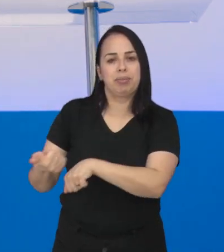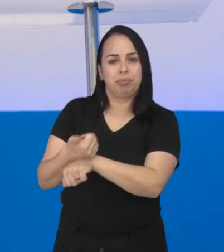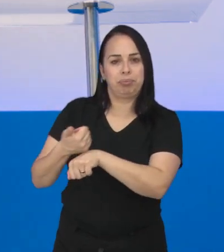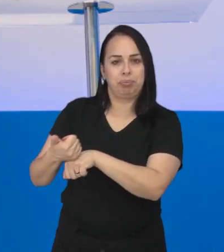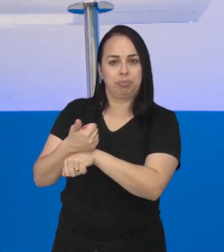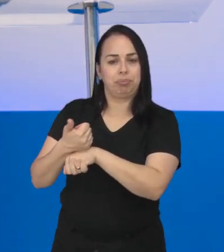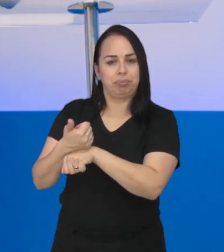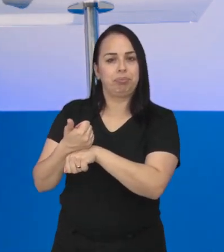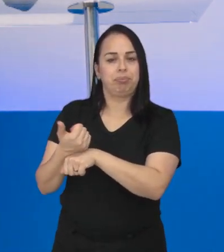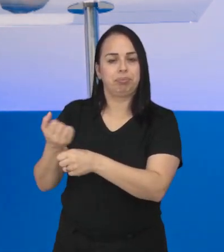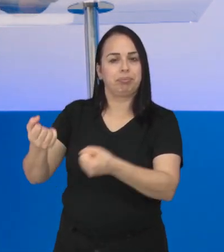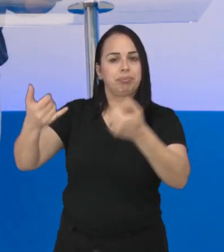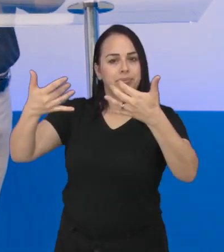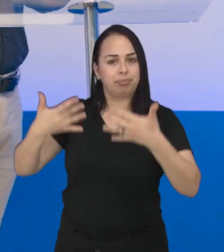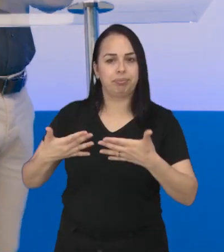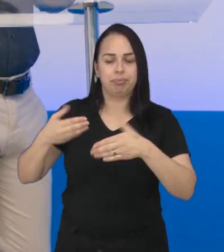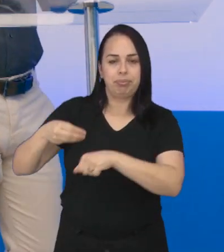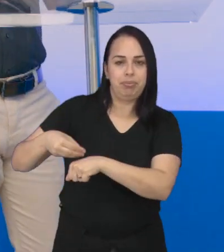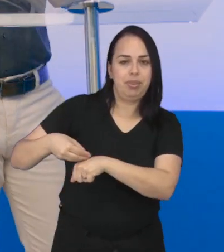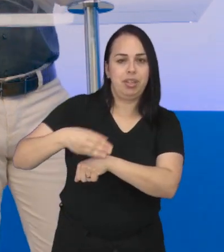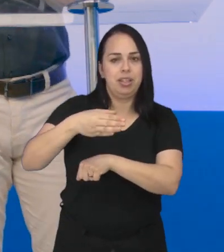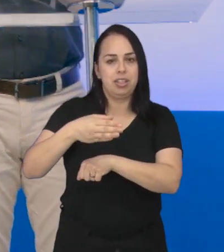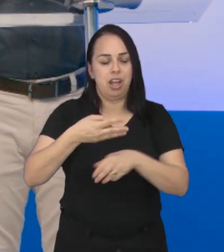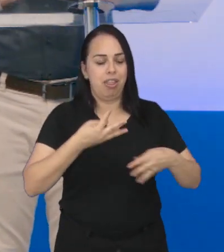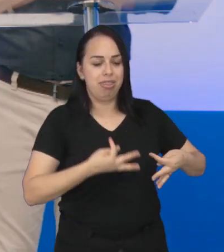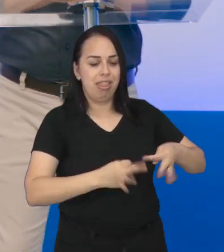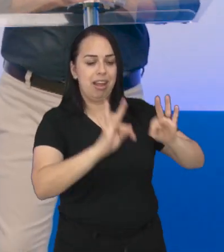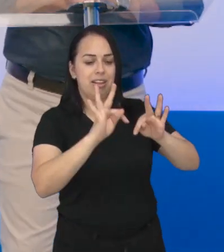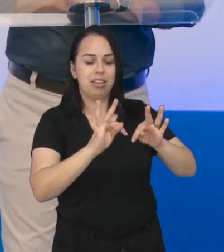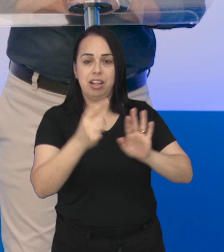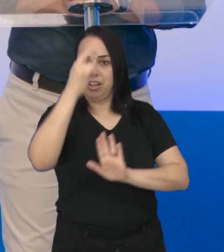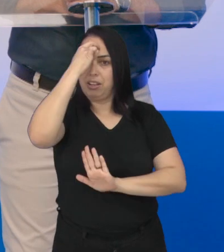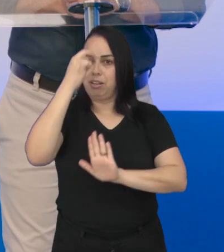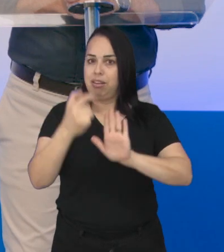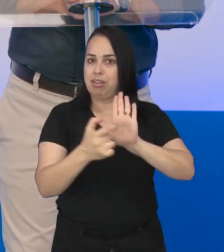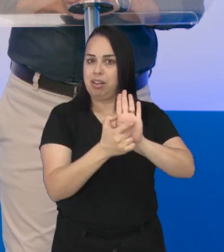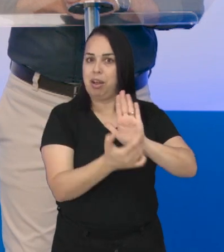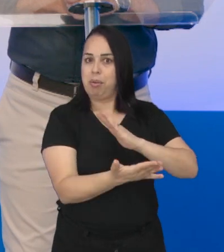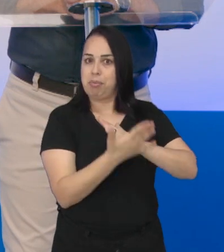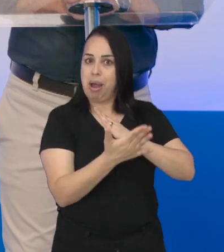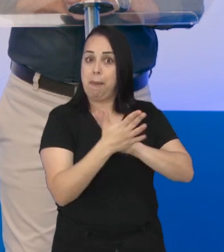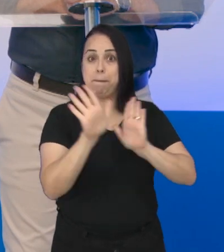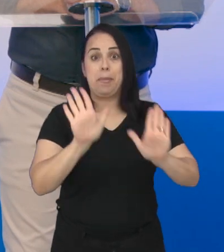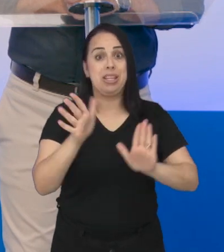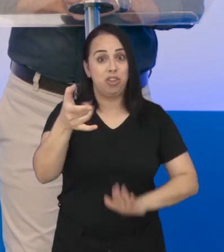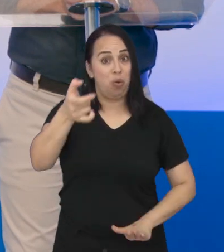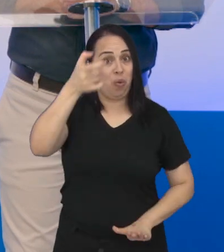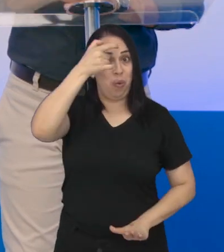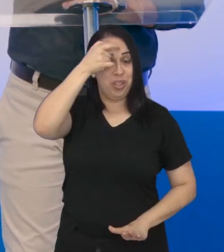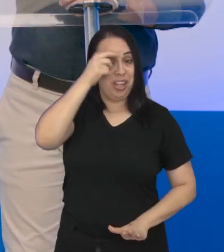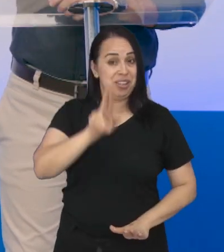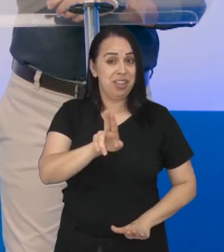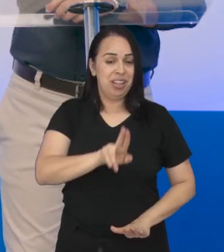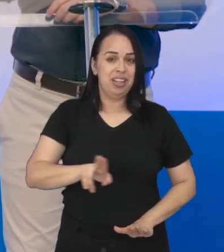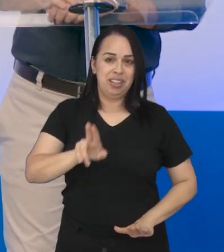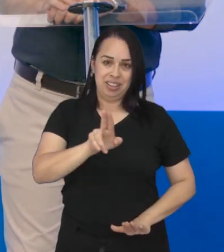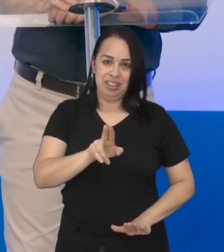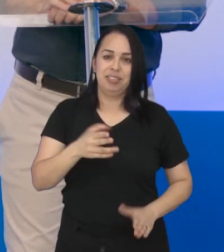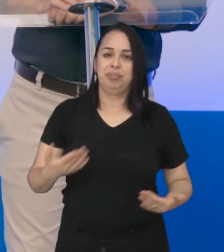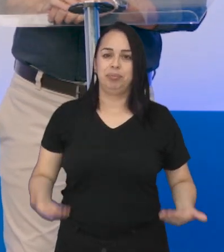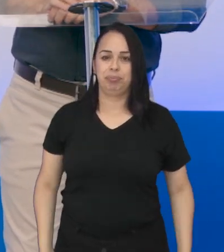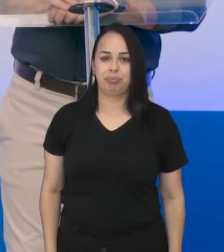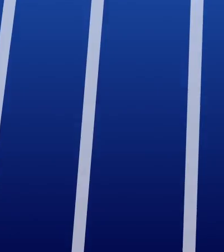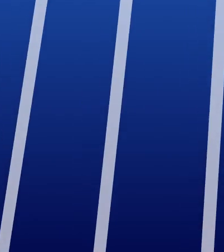que vai nos orientar a alcançar esse objetivo, saber usar a tecnologia e a inteligência artificial com consciência. Está no